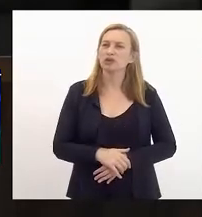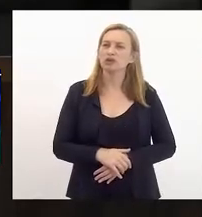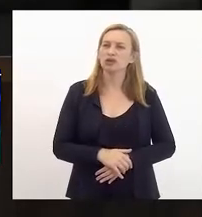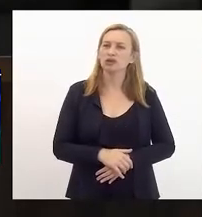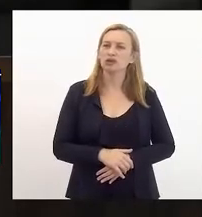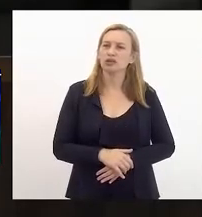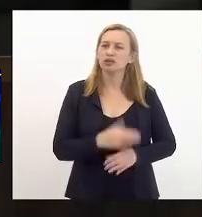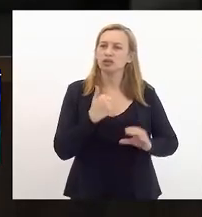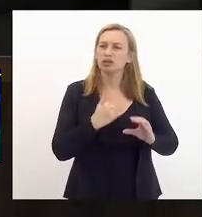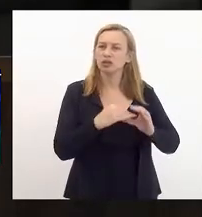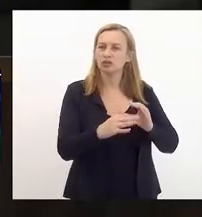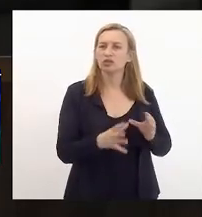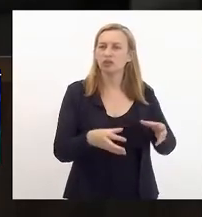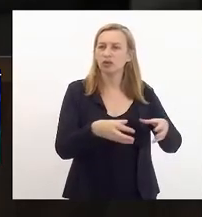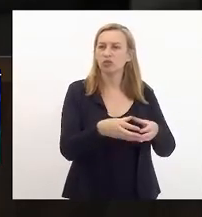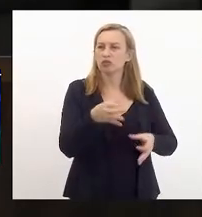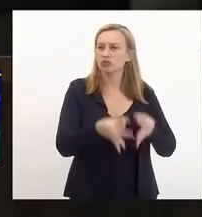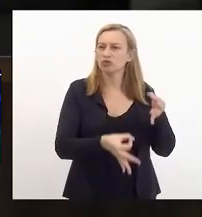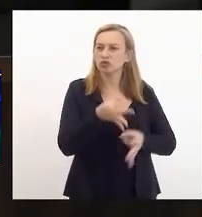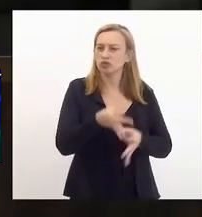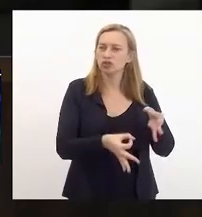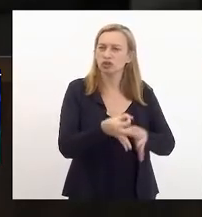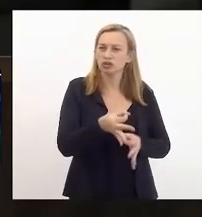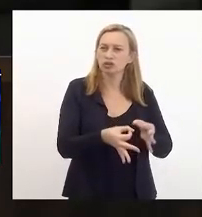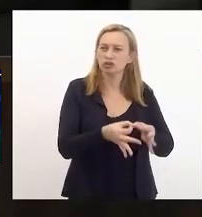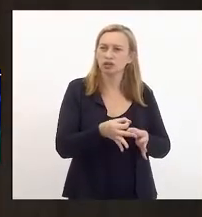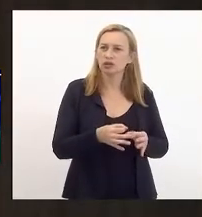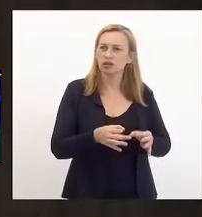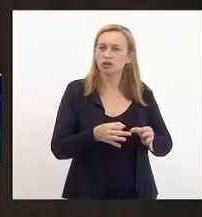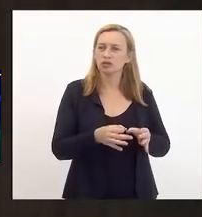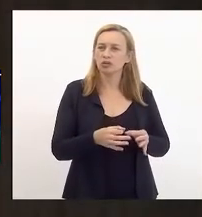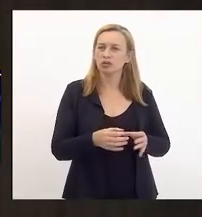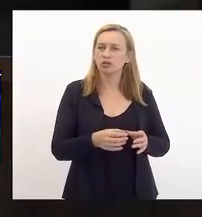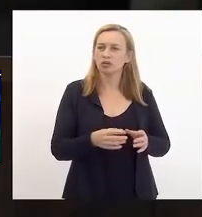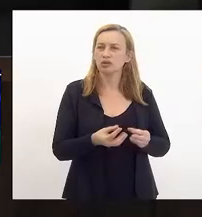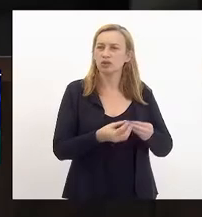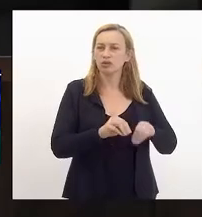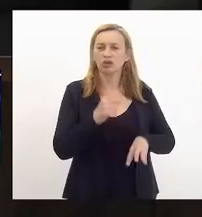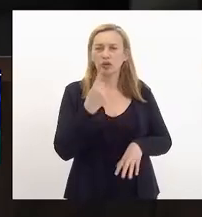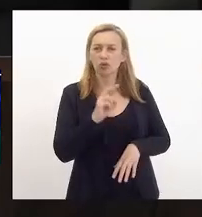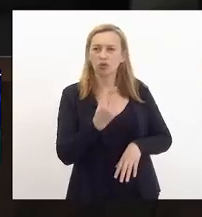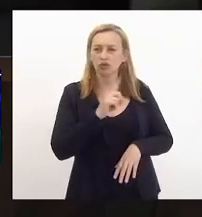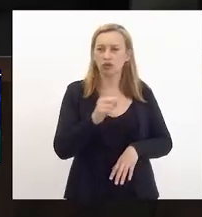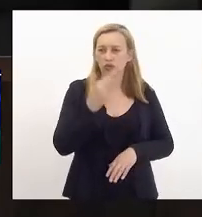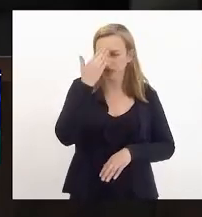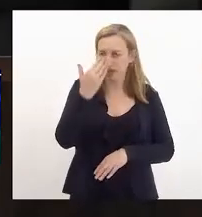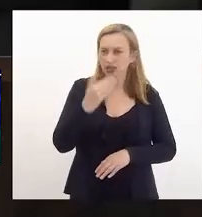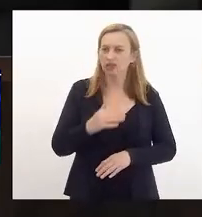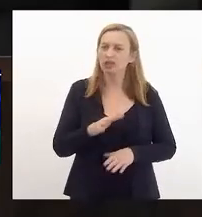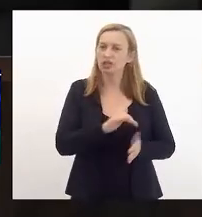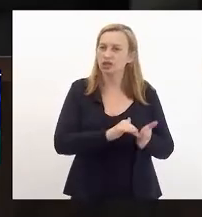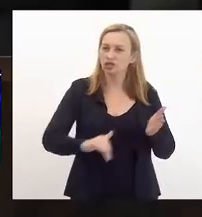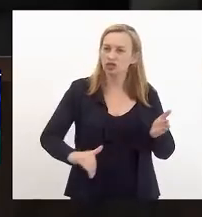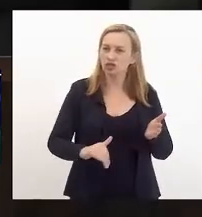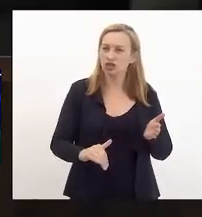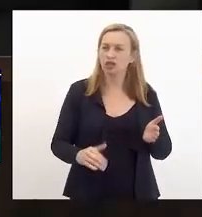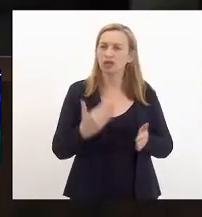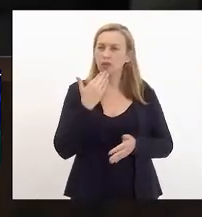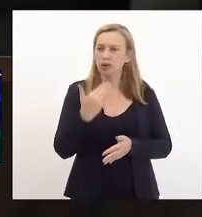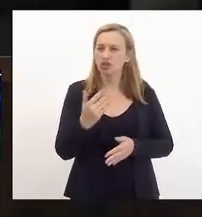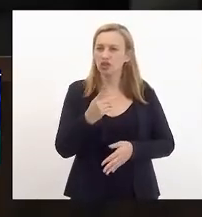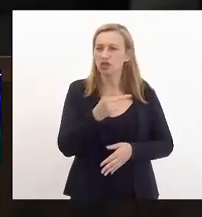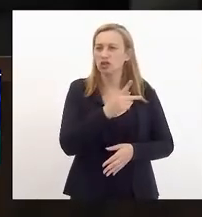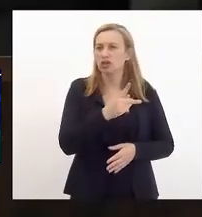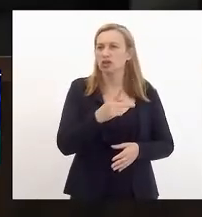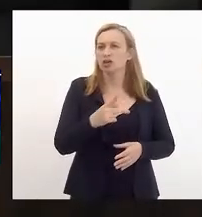Comissão de Constituição e Justiça, para definir... Obrigado, presidente. se prejudicado ou não. Obrigado. Então, está retirado, a pedido do presidente da